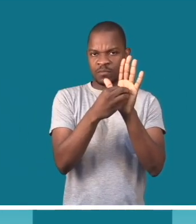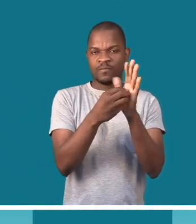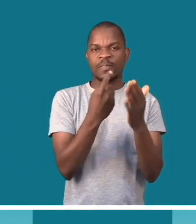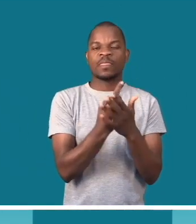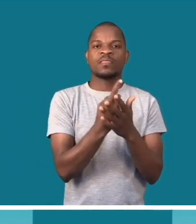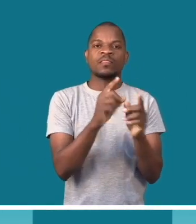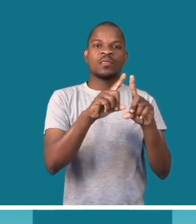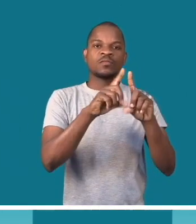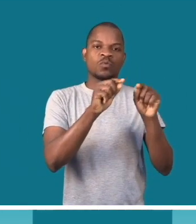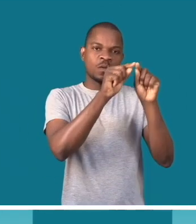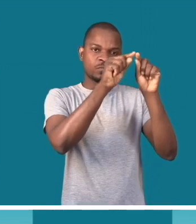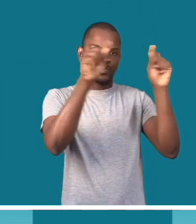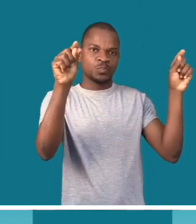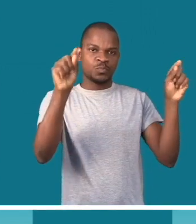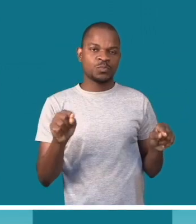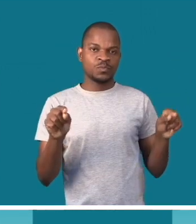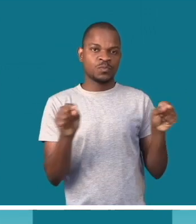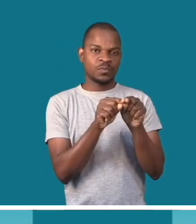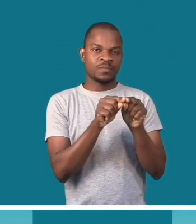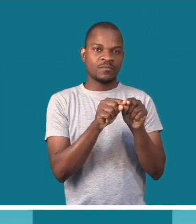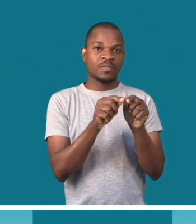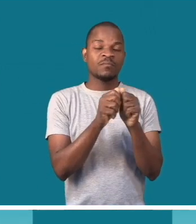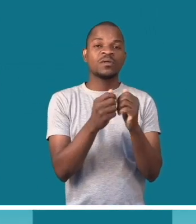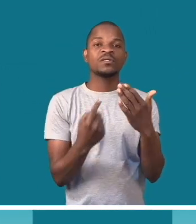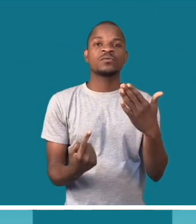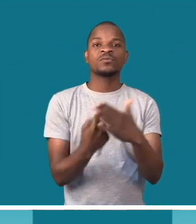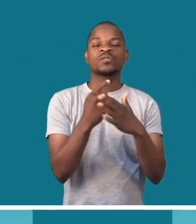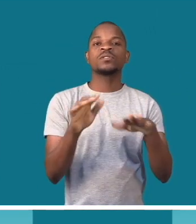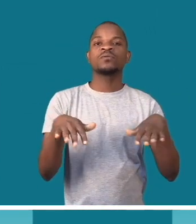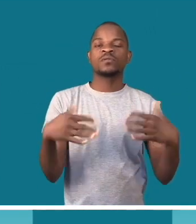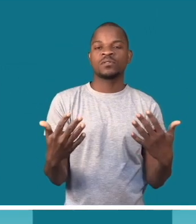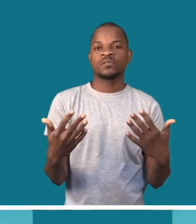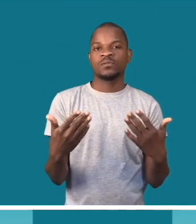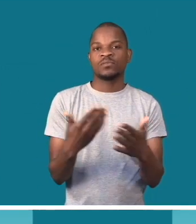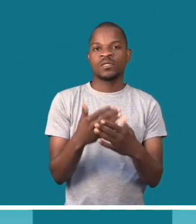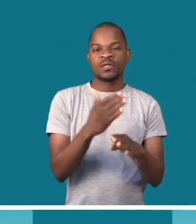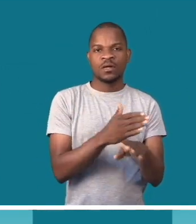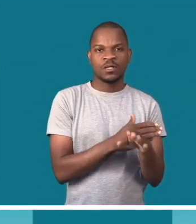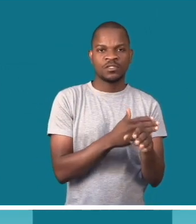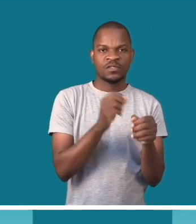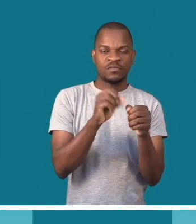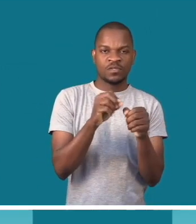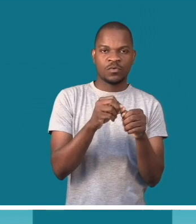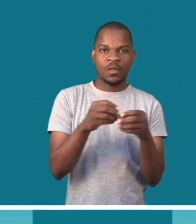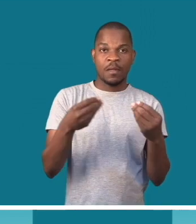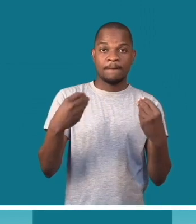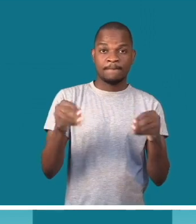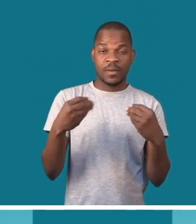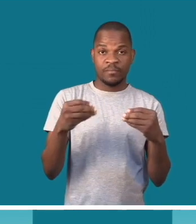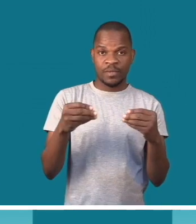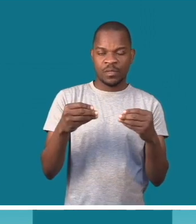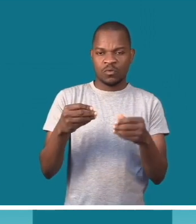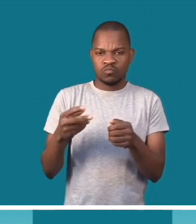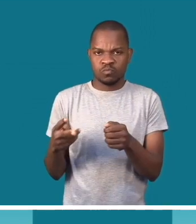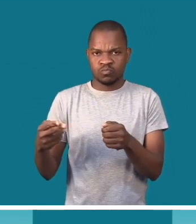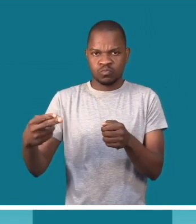aqui um objeto quadrangular. O que aconteceu aqui? É que fizemos o corte da caixa,